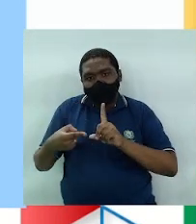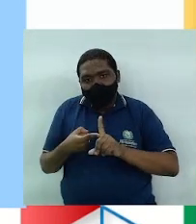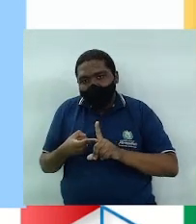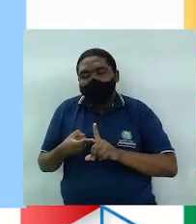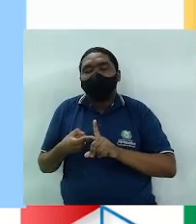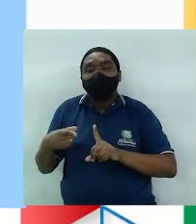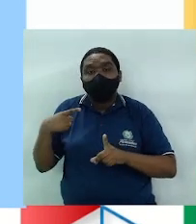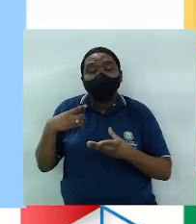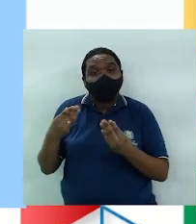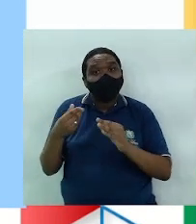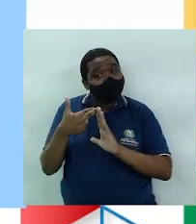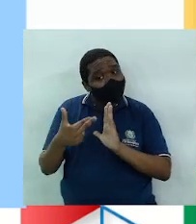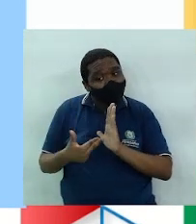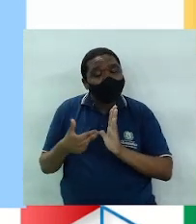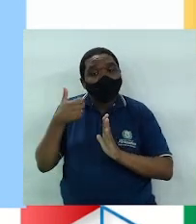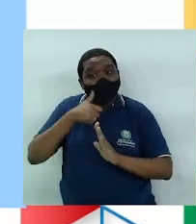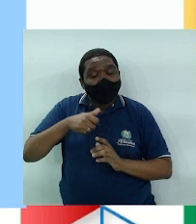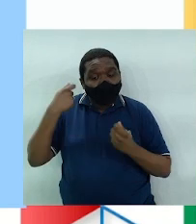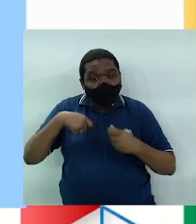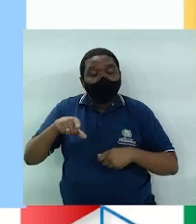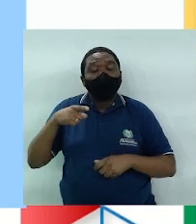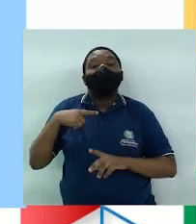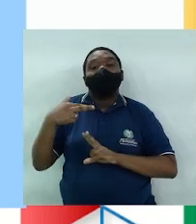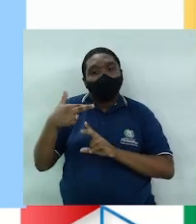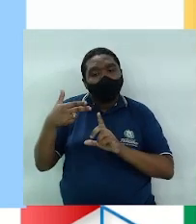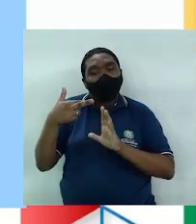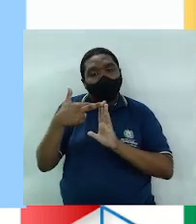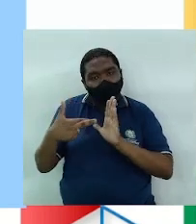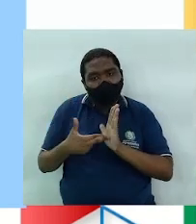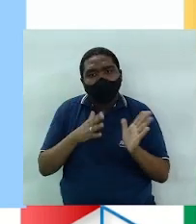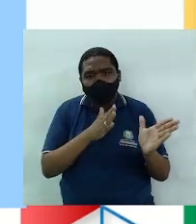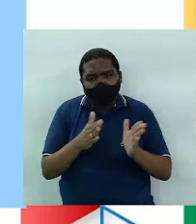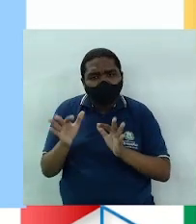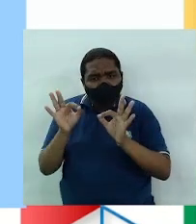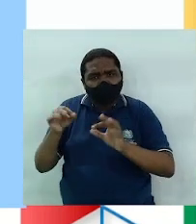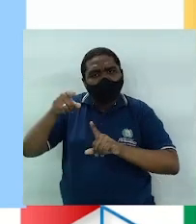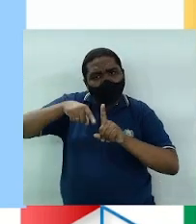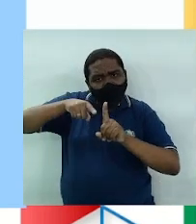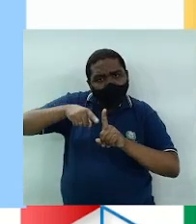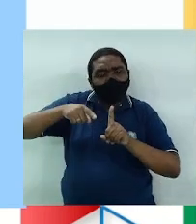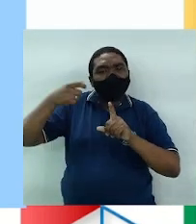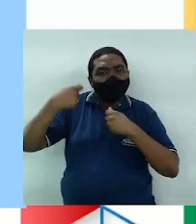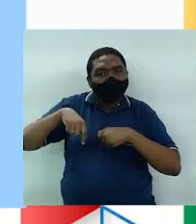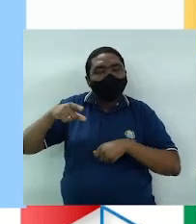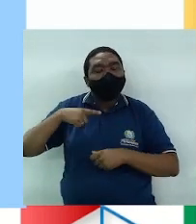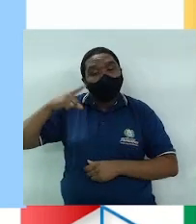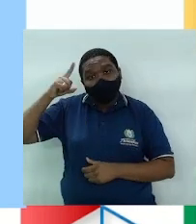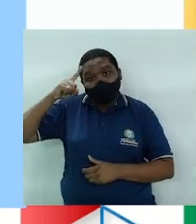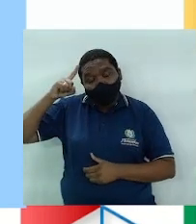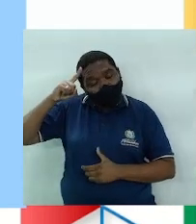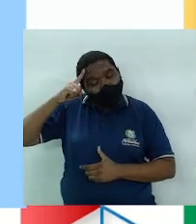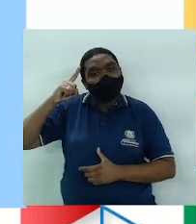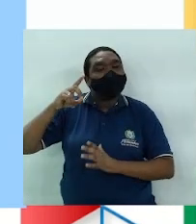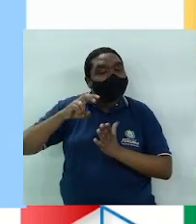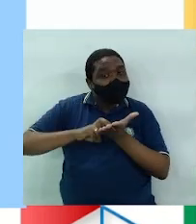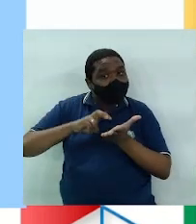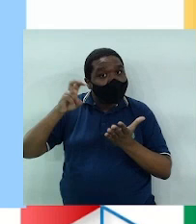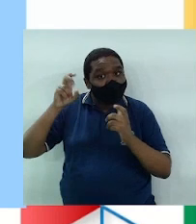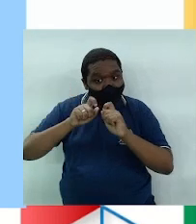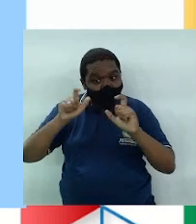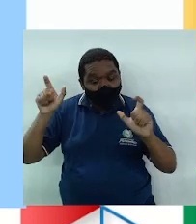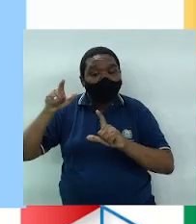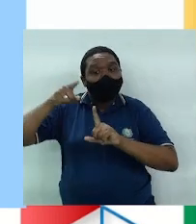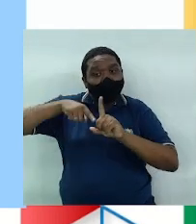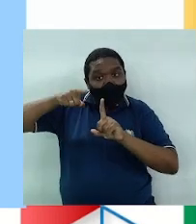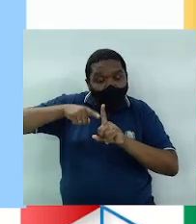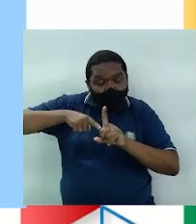muita disciplina, então a mulher tem que ter muita disciplina. A temperatura precisa ser medida e anotada diariamente pela manhã ao acordar.